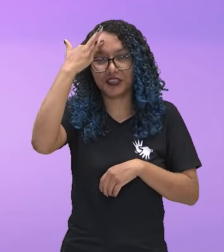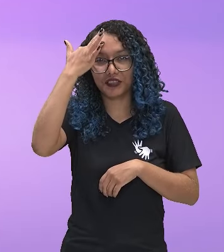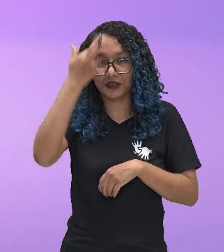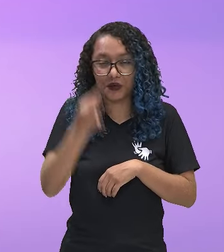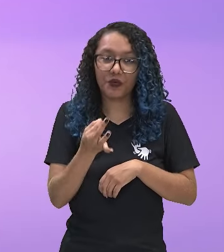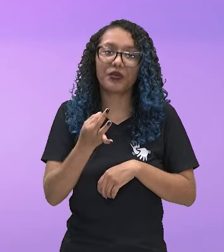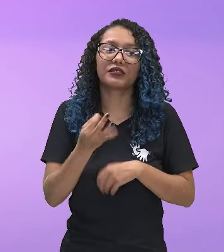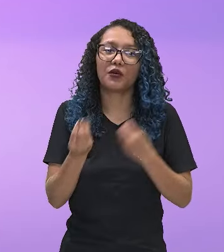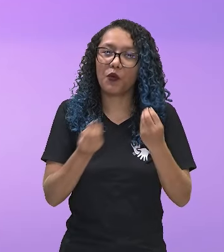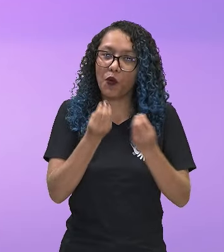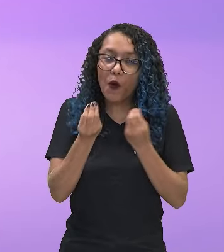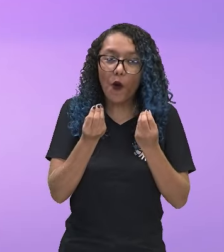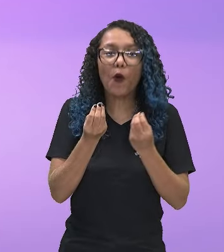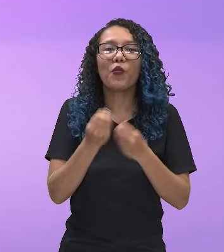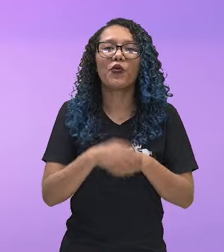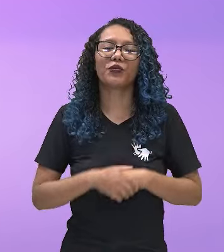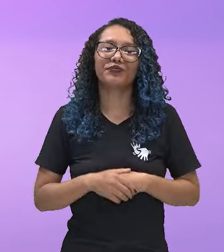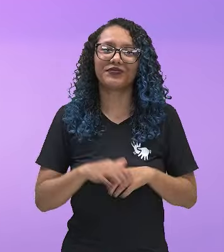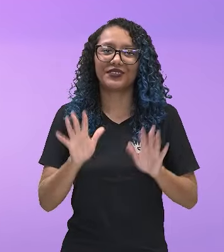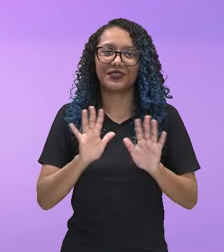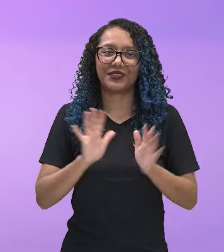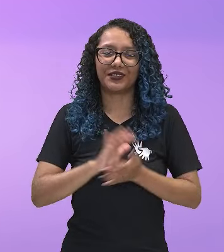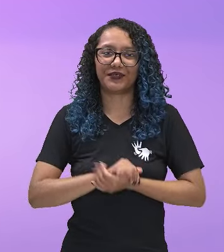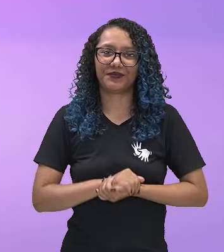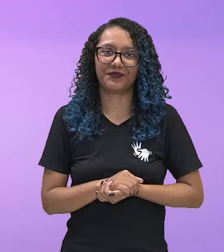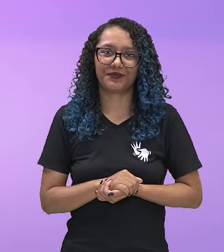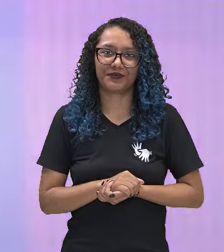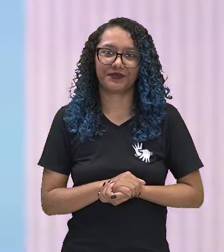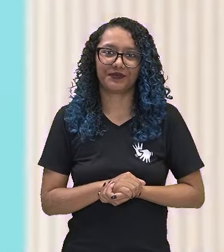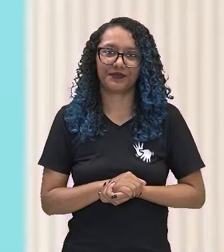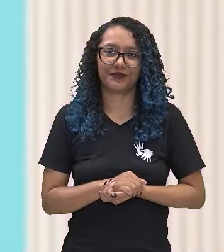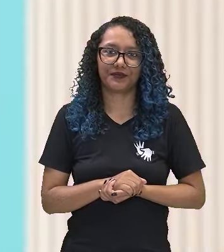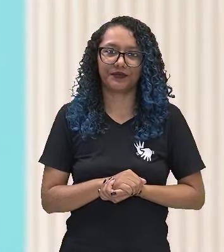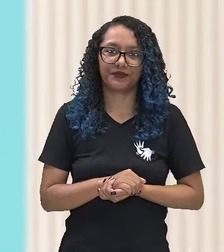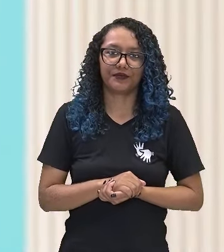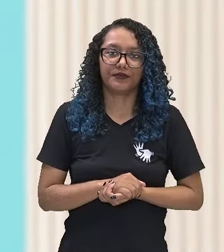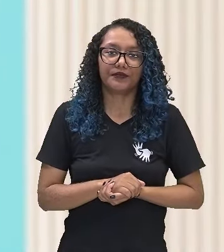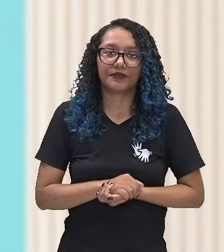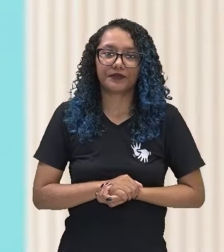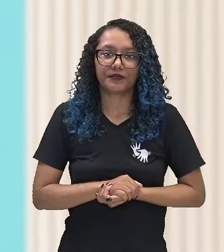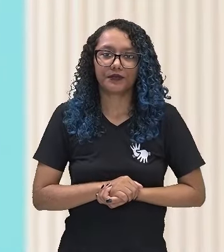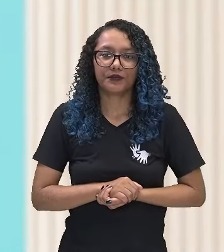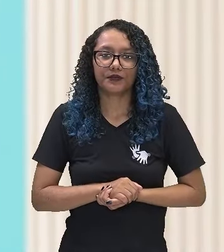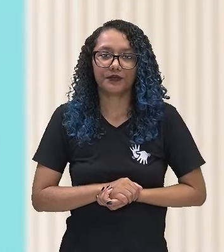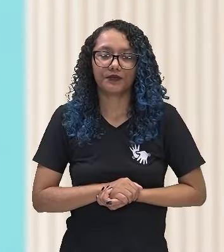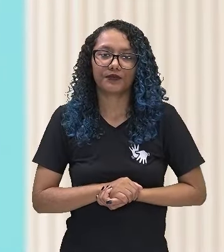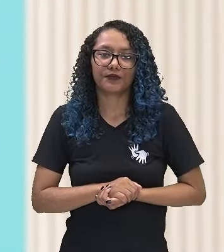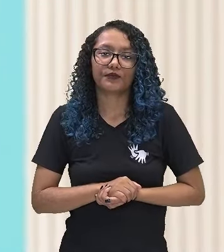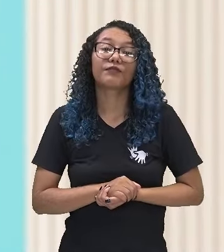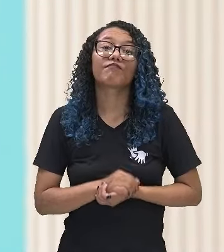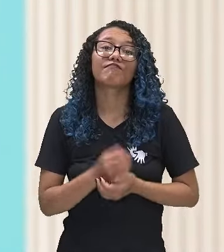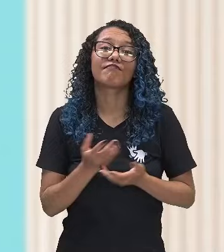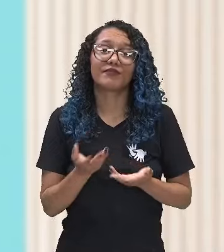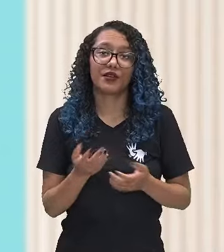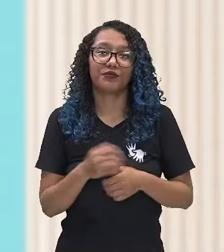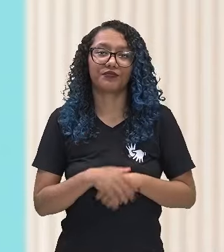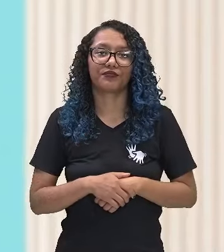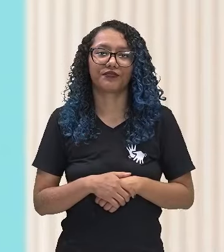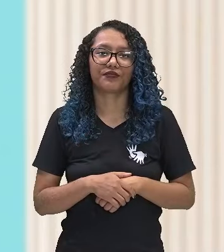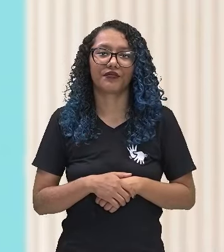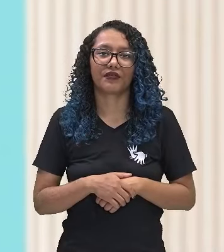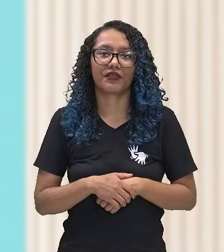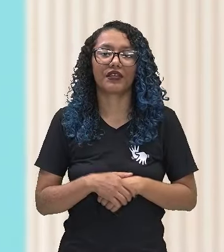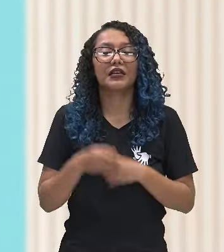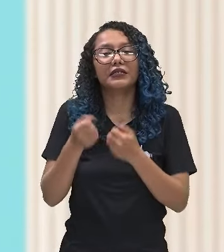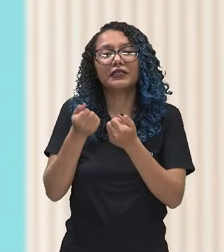neurociência da juventude e até uma próxima oportunidade. Muito bem, então assim a neurociência explica de forma biológica